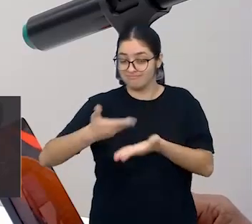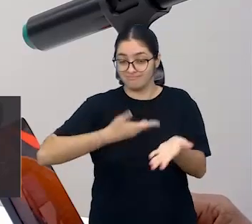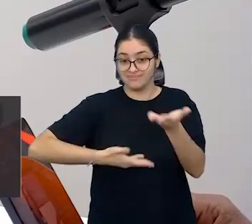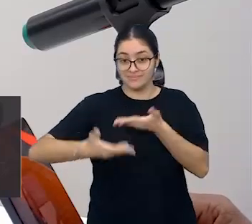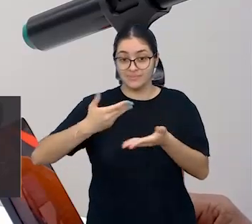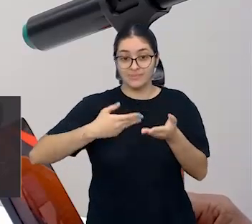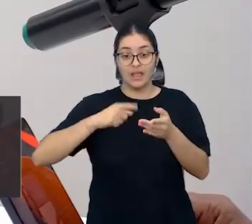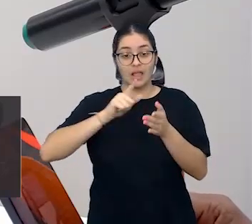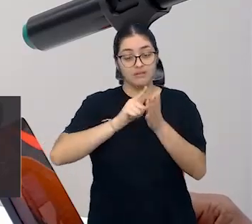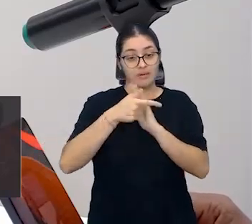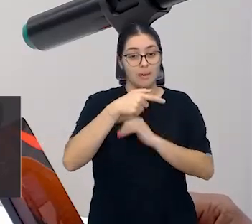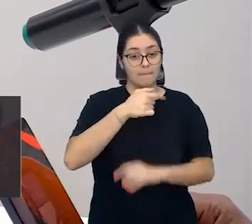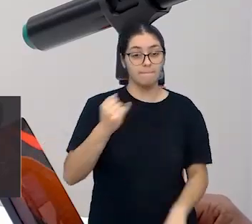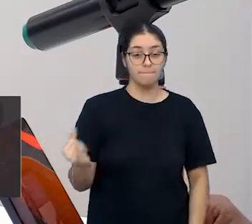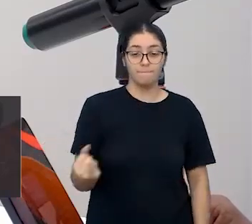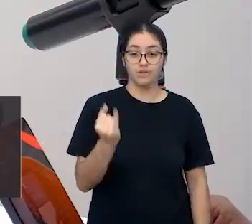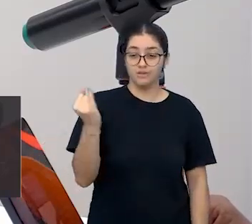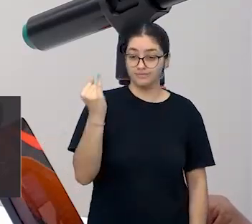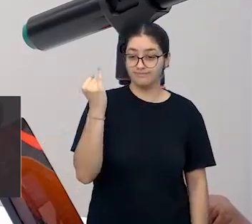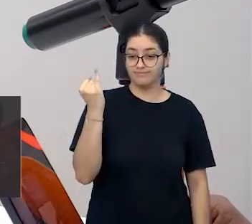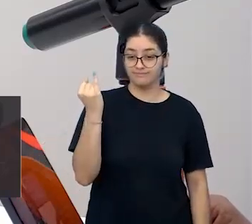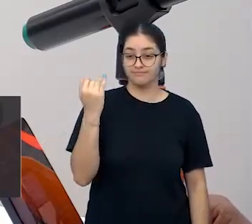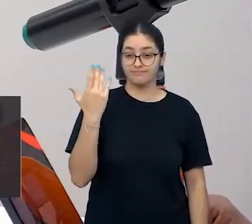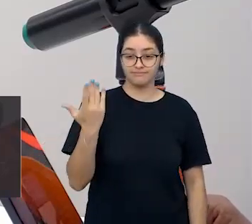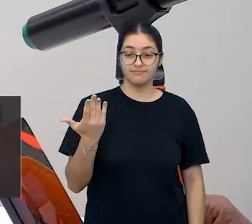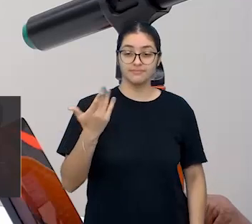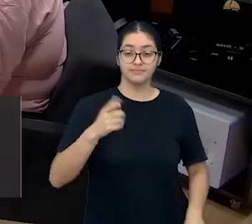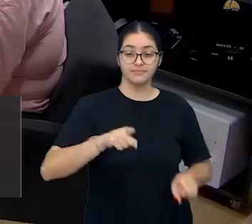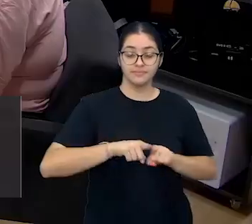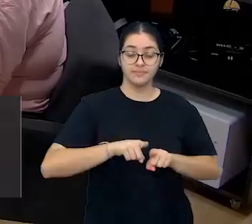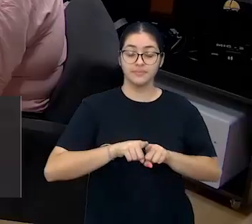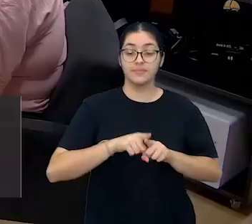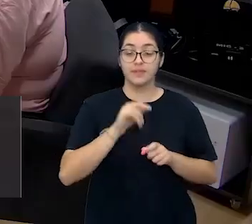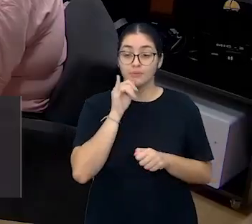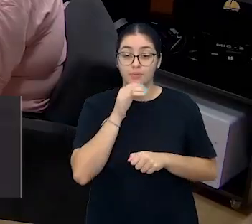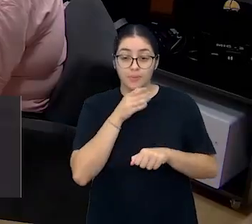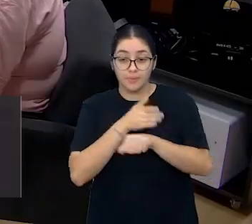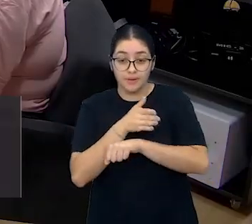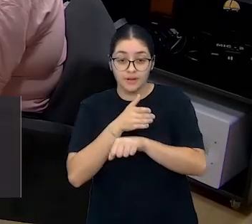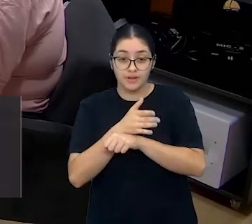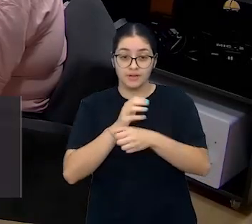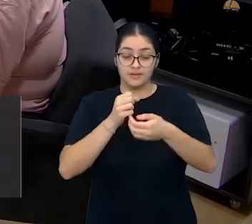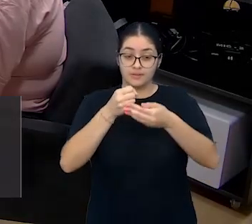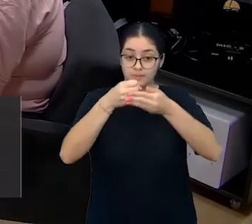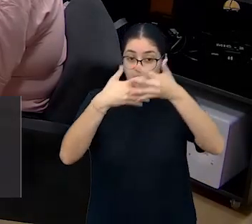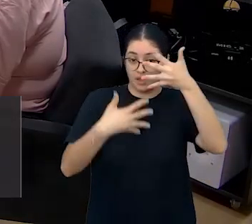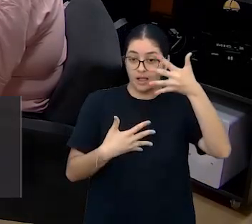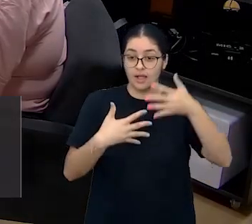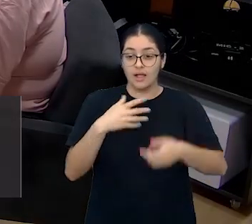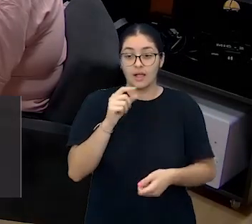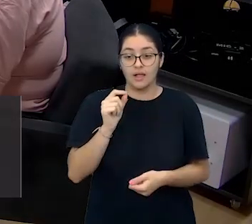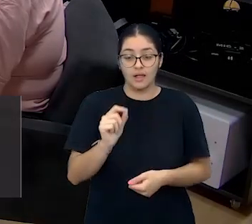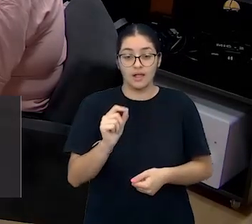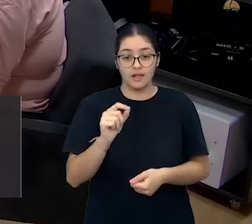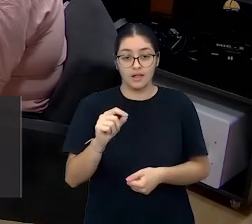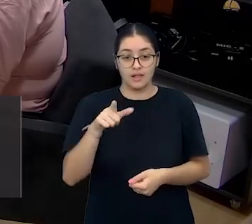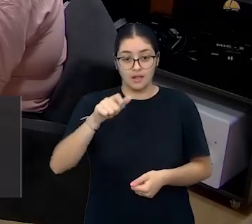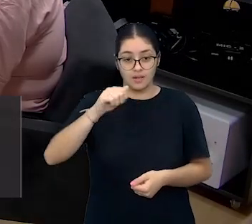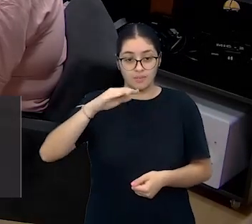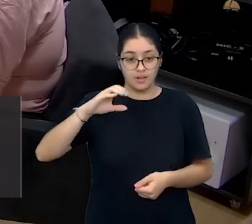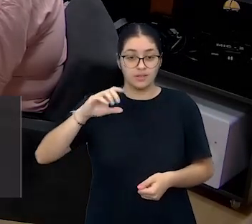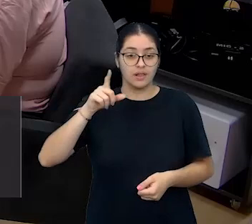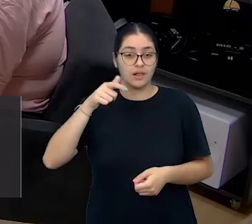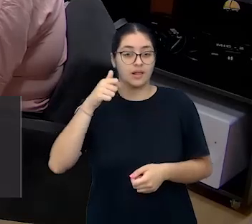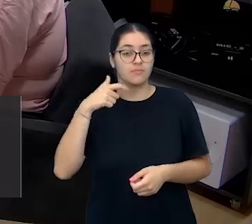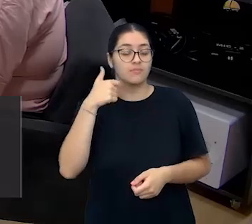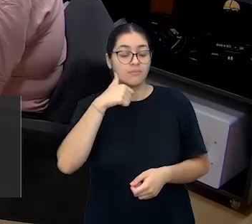também é tão importante trazer. E trazendo uma das participações no chat, a professora colocou que foi alfabetizada com a mãe,